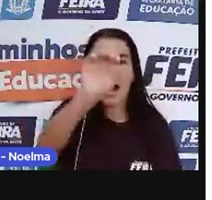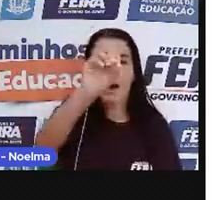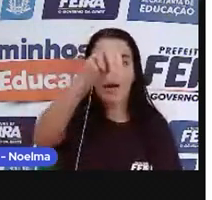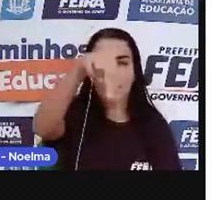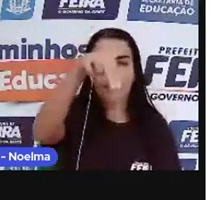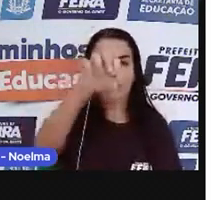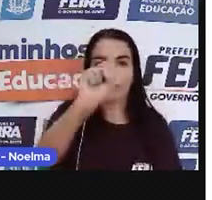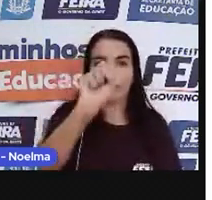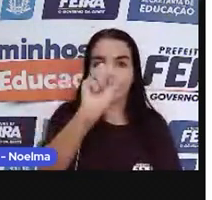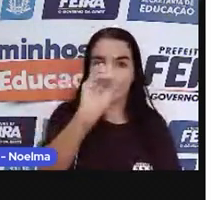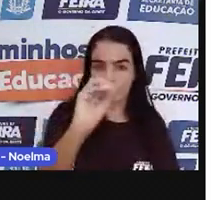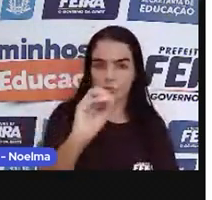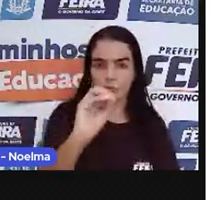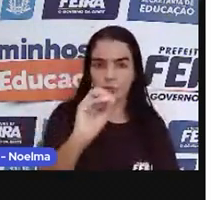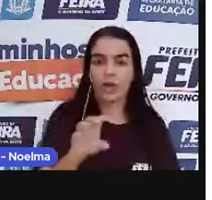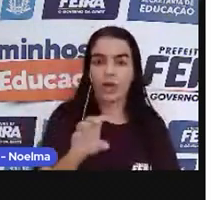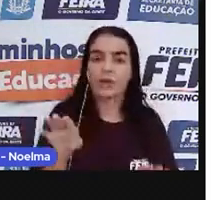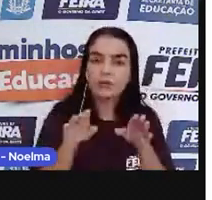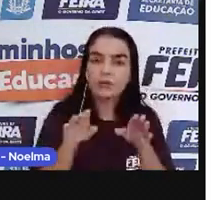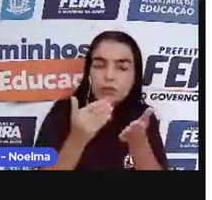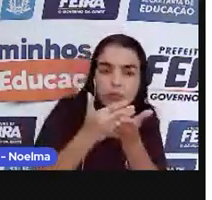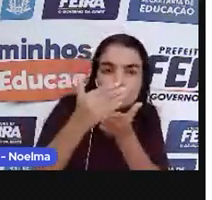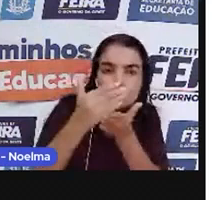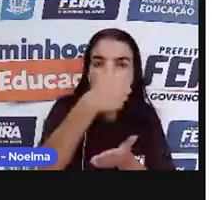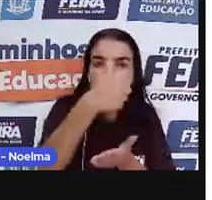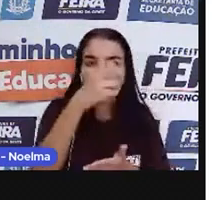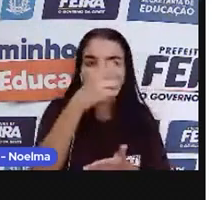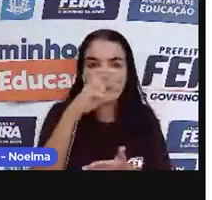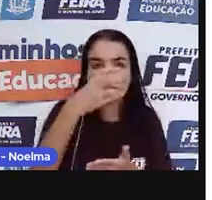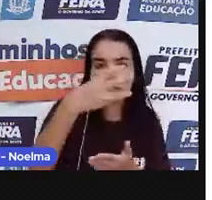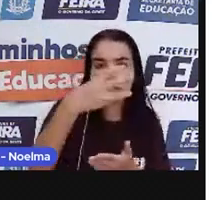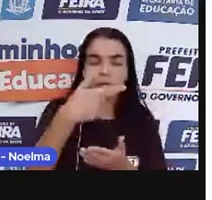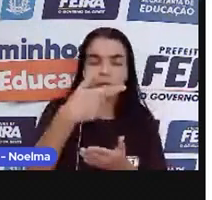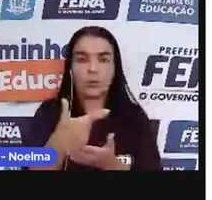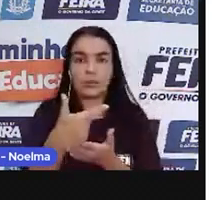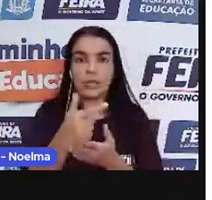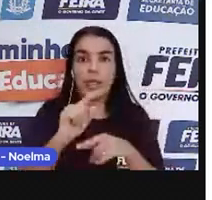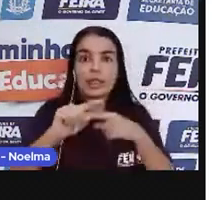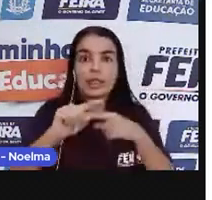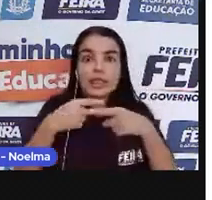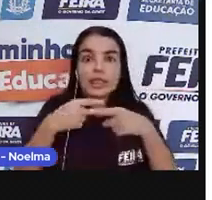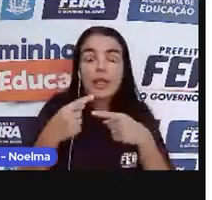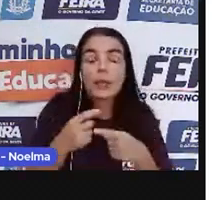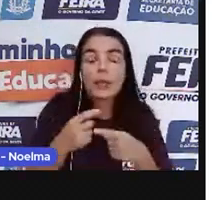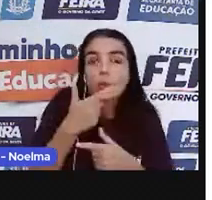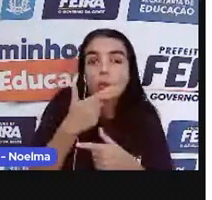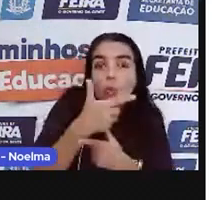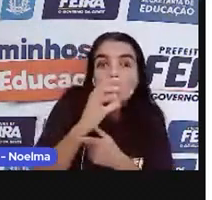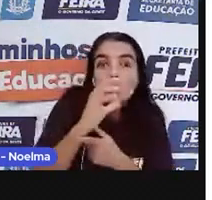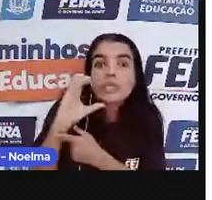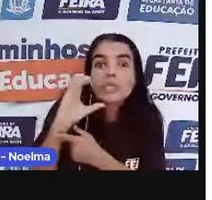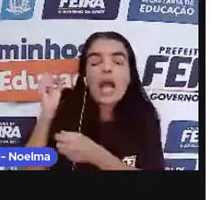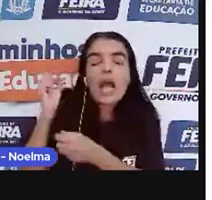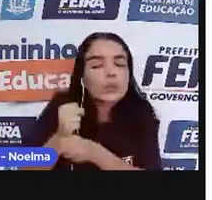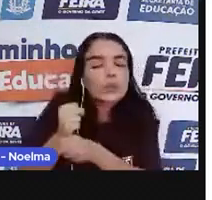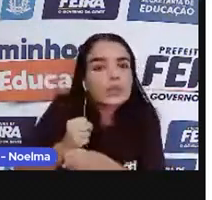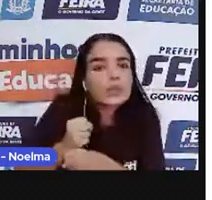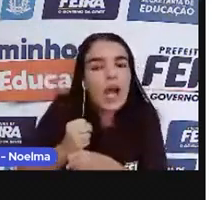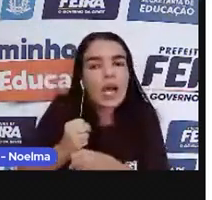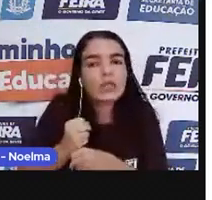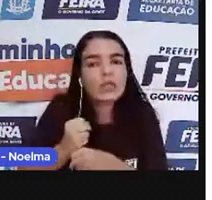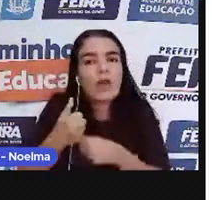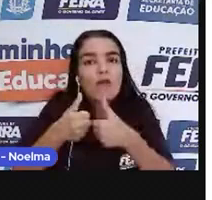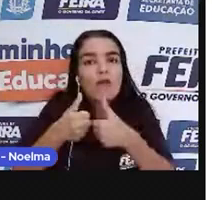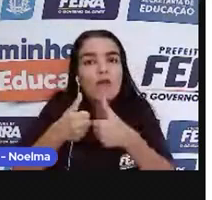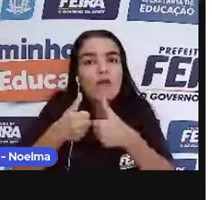e por mais de dois séculos, olha aí, por mais de 200 anos, o açúcar foi o principal